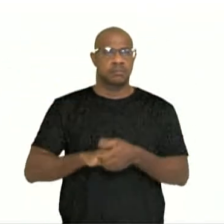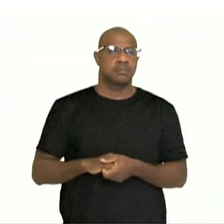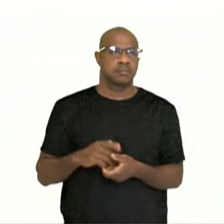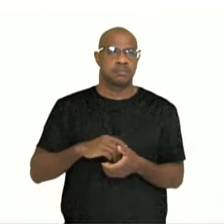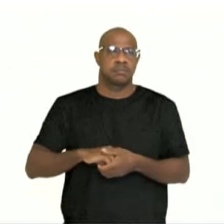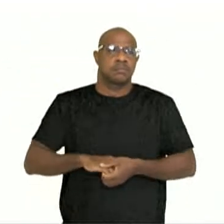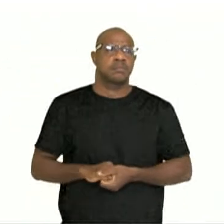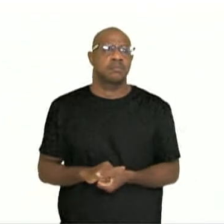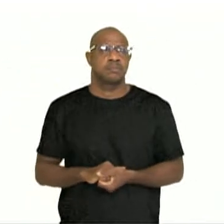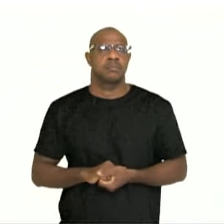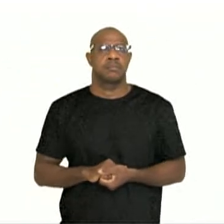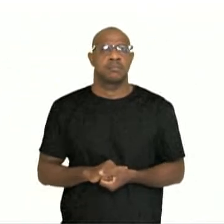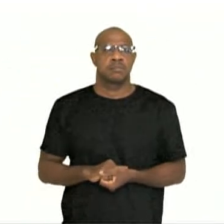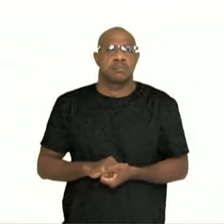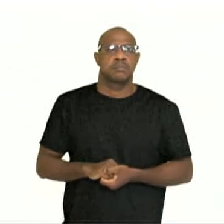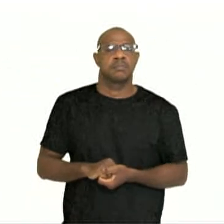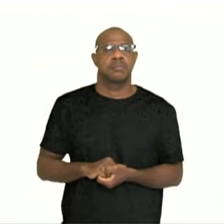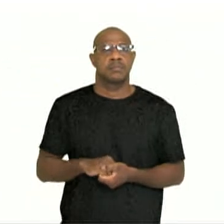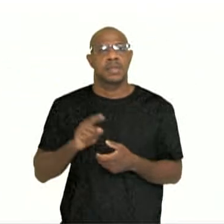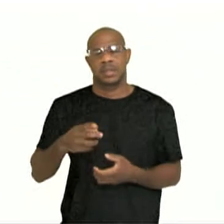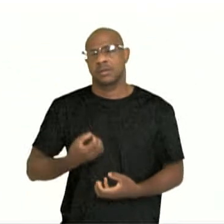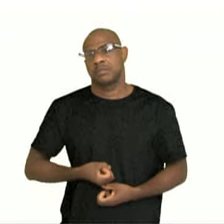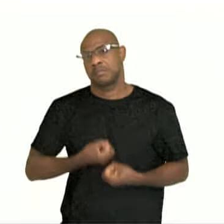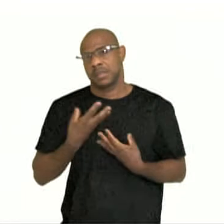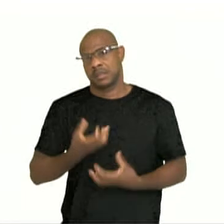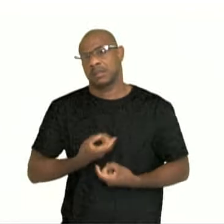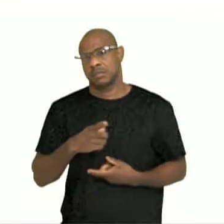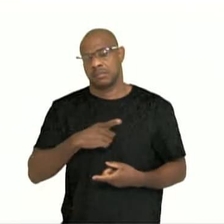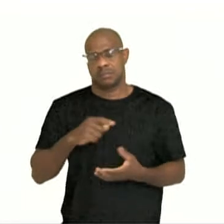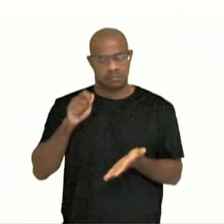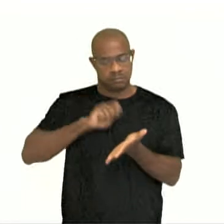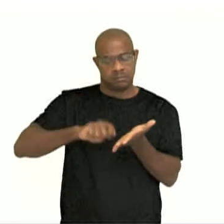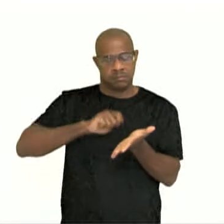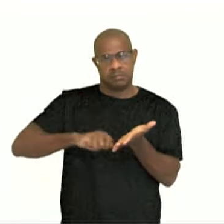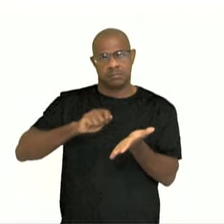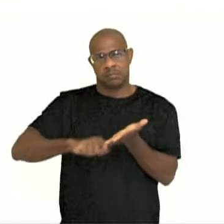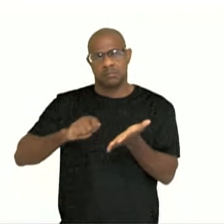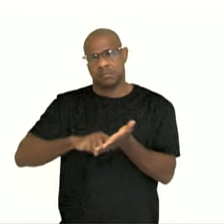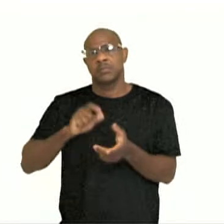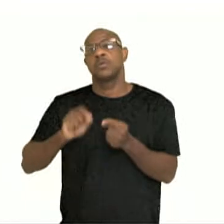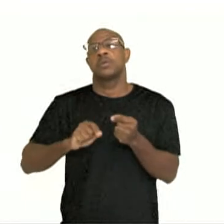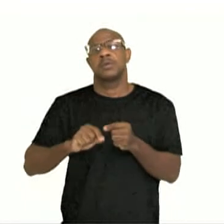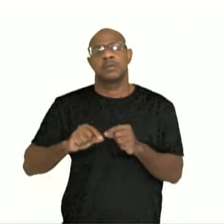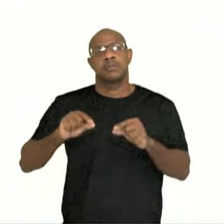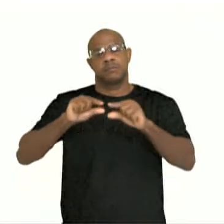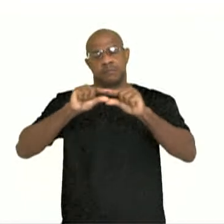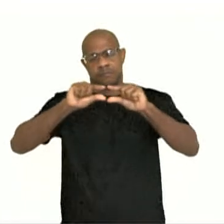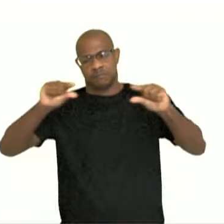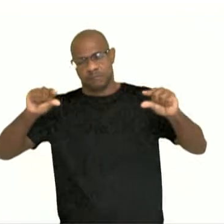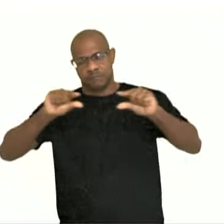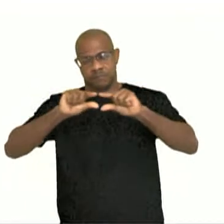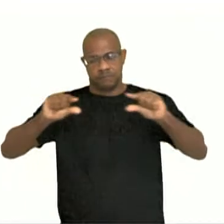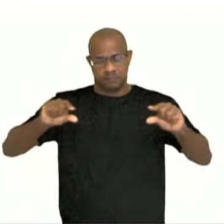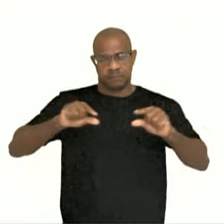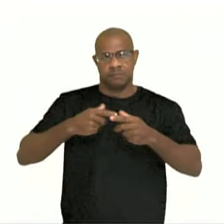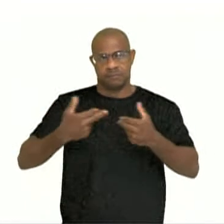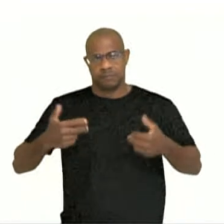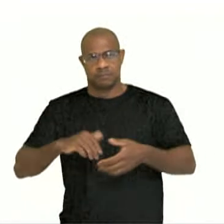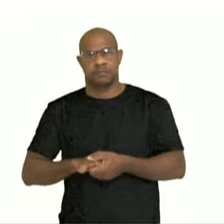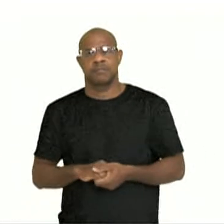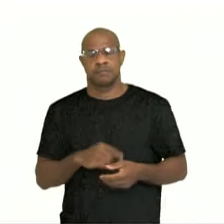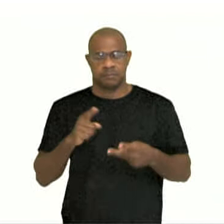escritas em prosa ou em verso, populares e ingeniosas. Outra